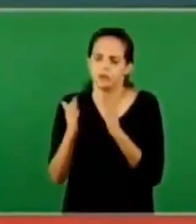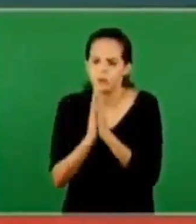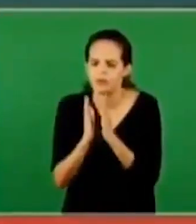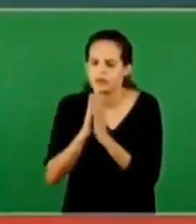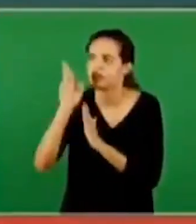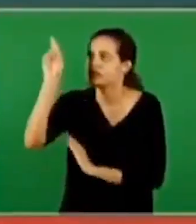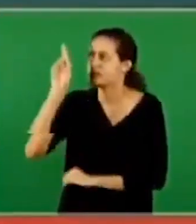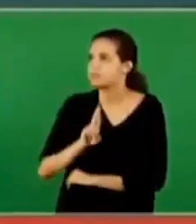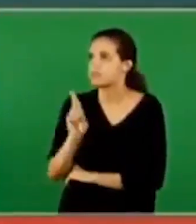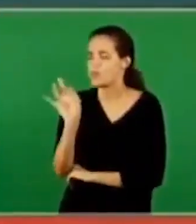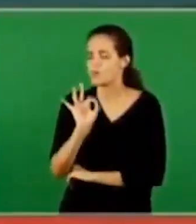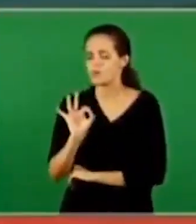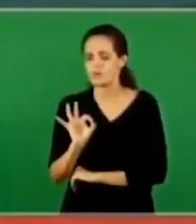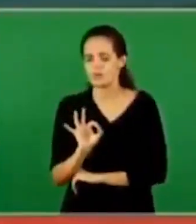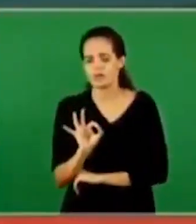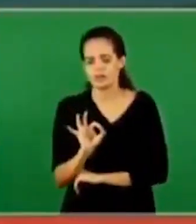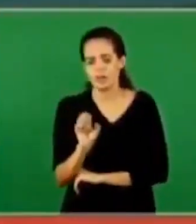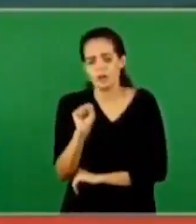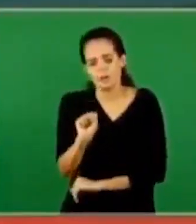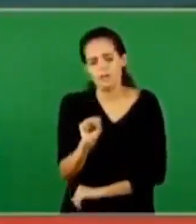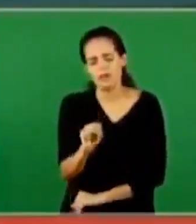Podemos até nos sentir sozinhos,